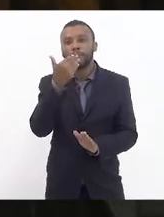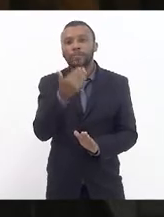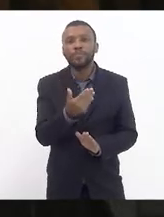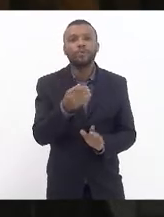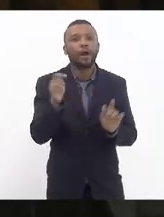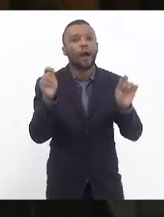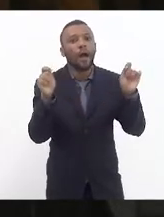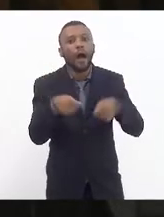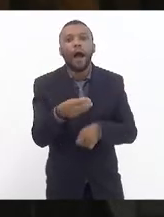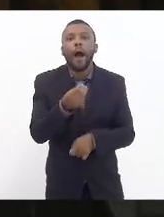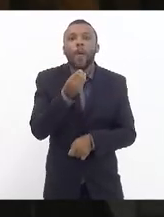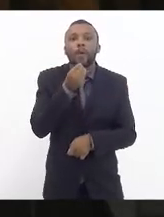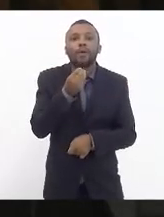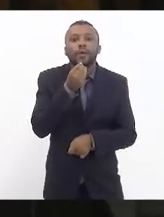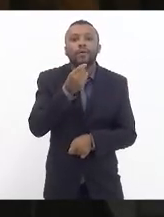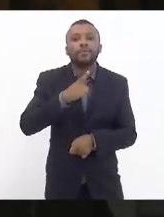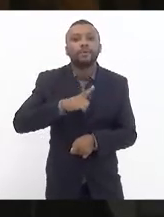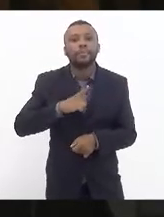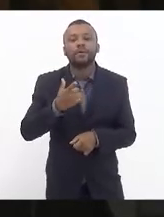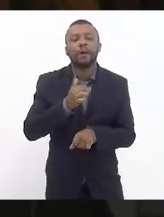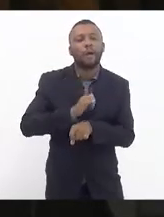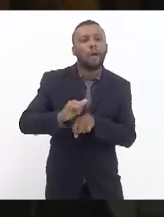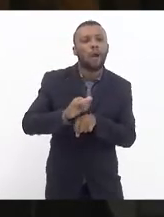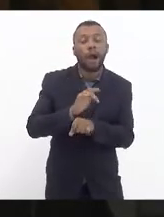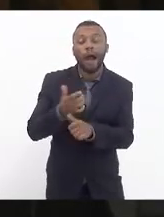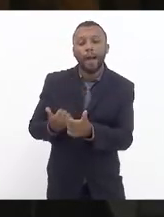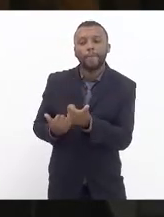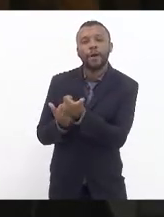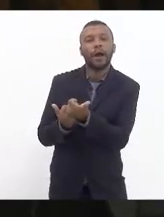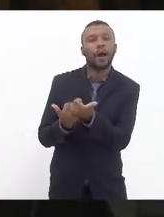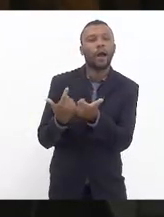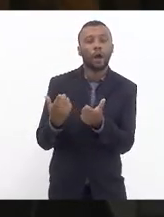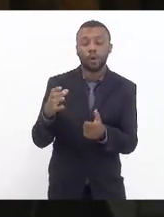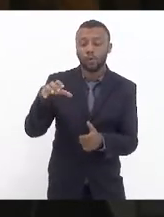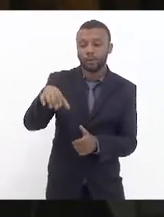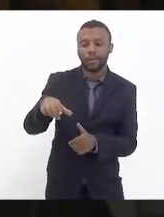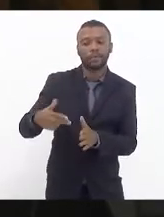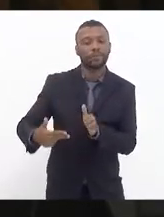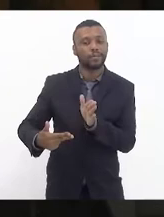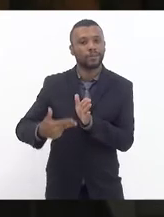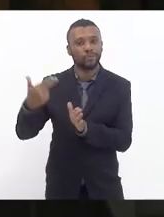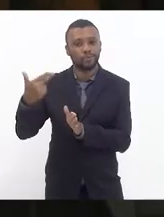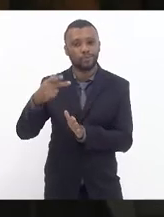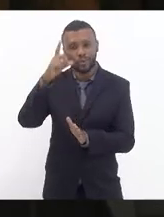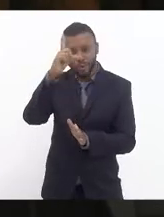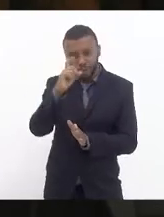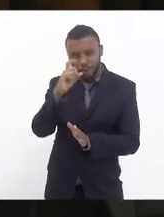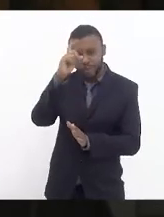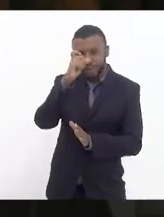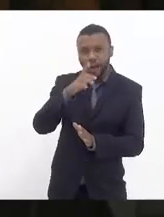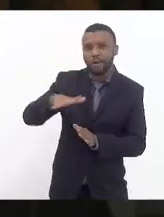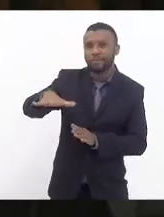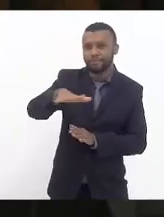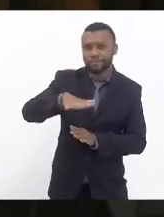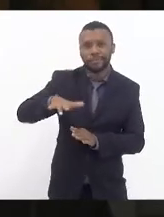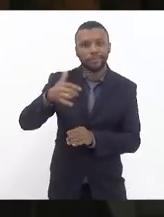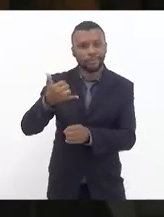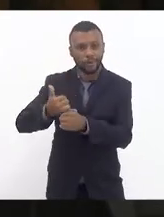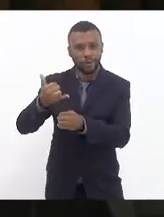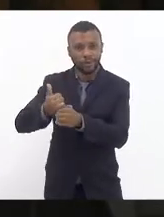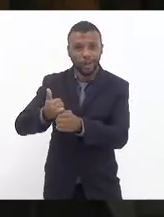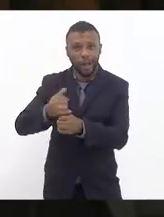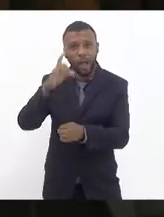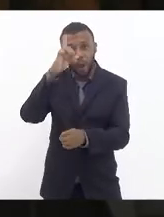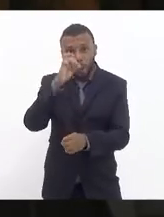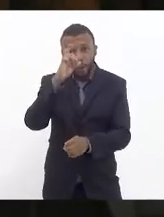de equipar o centro cirúrgico do hospital regional. Torna a dizer, um hospital de grande